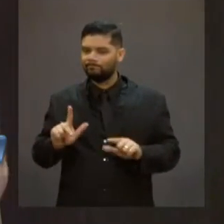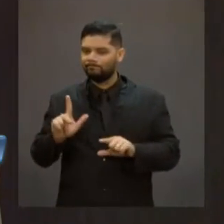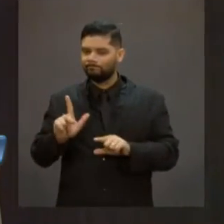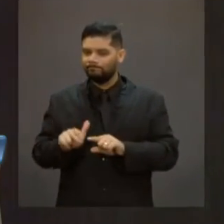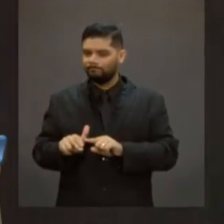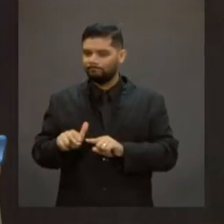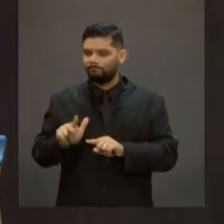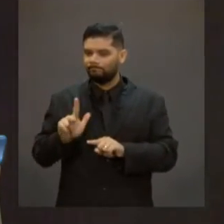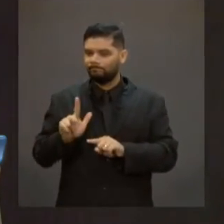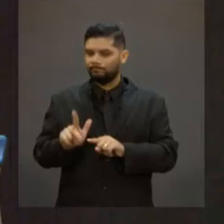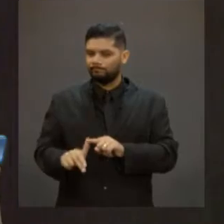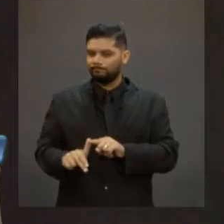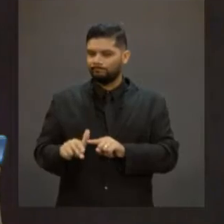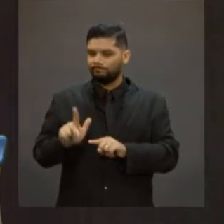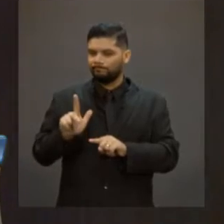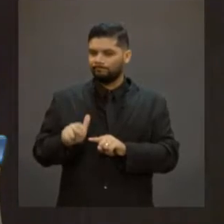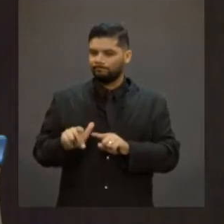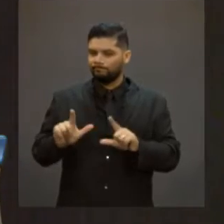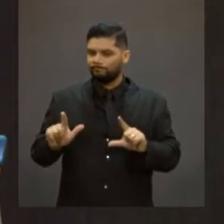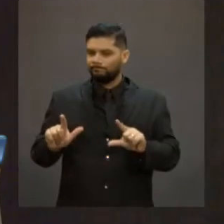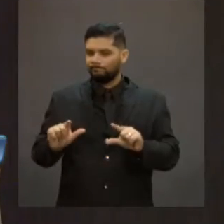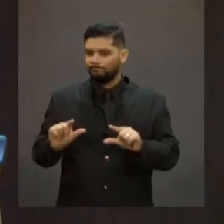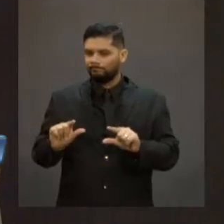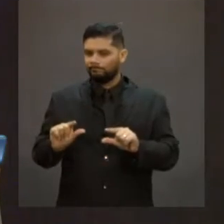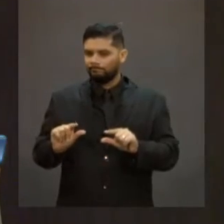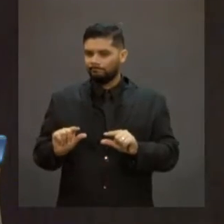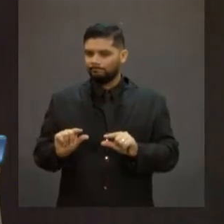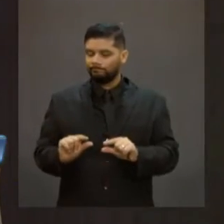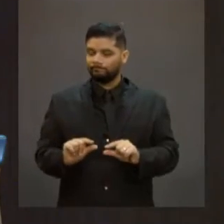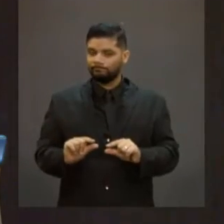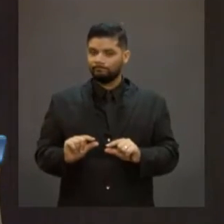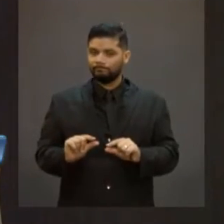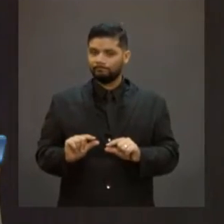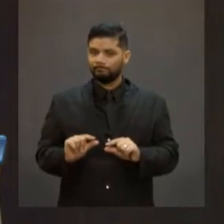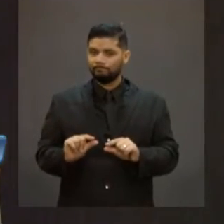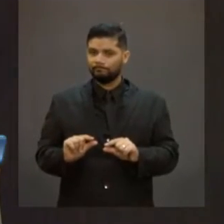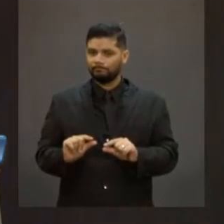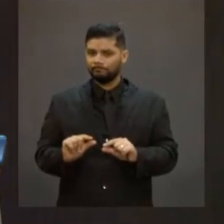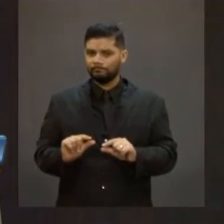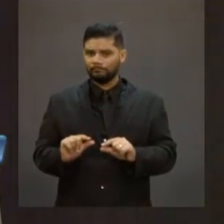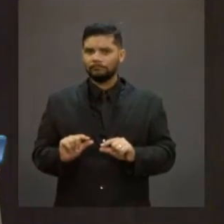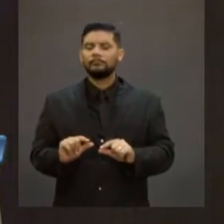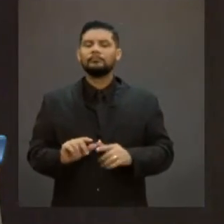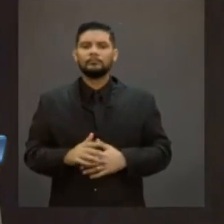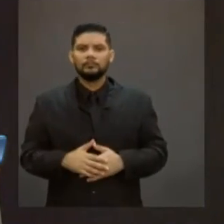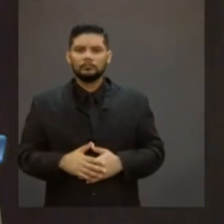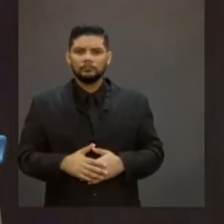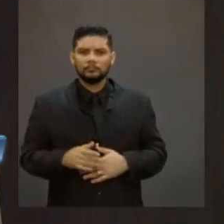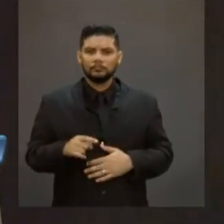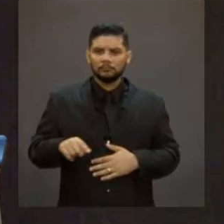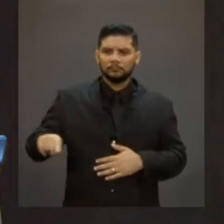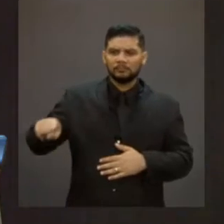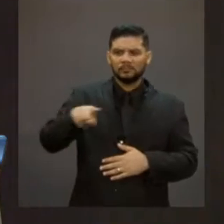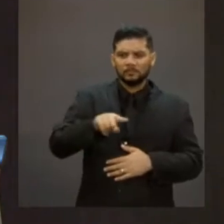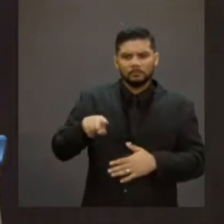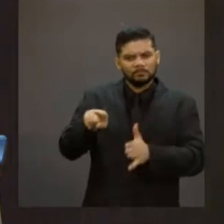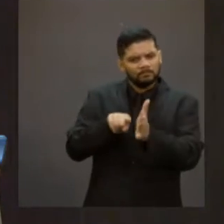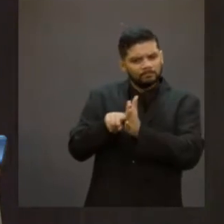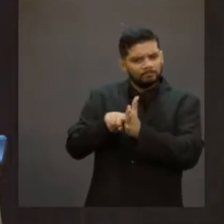estimulando, inclusive, a revisão de benefícios, no sentido de restringir os benefícios.